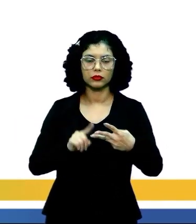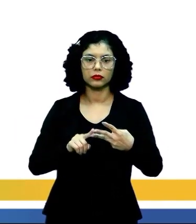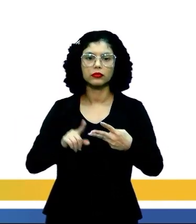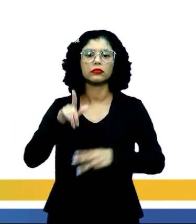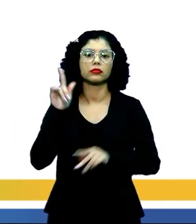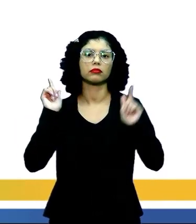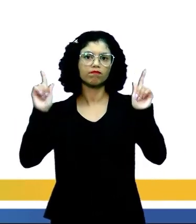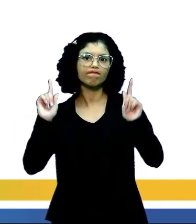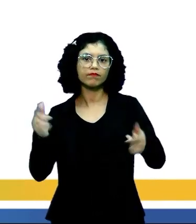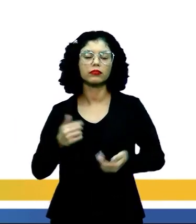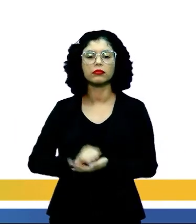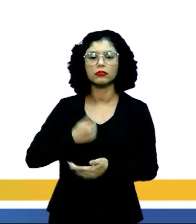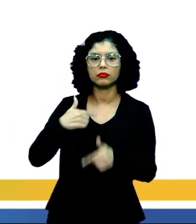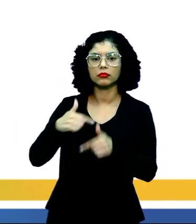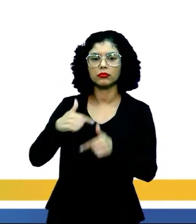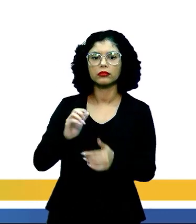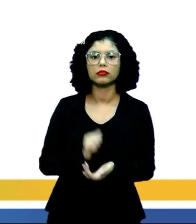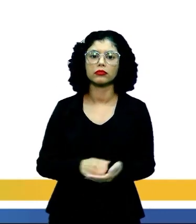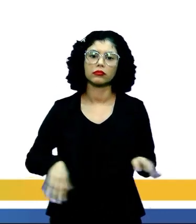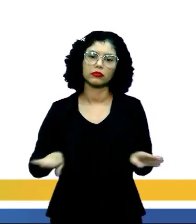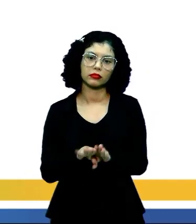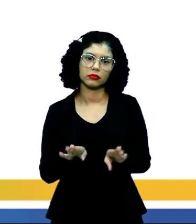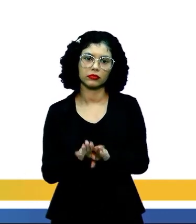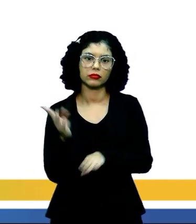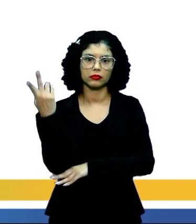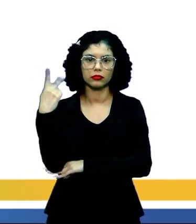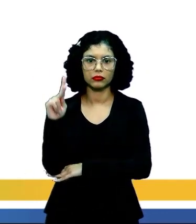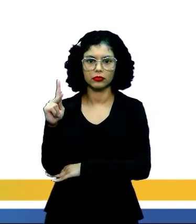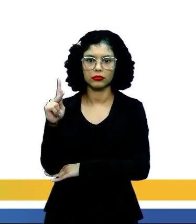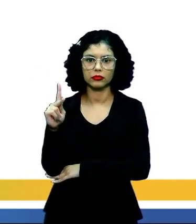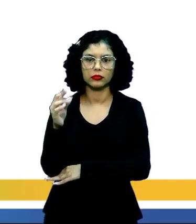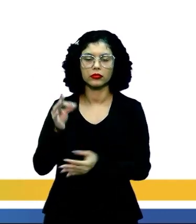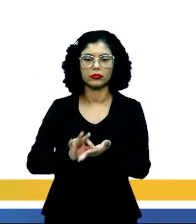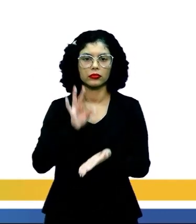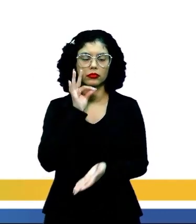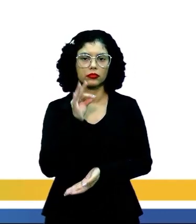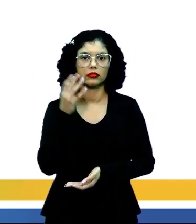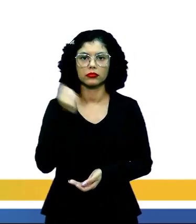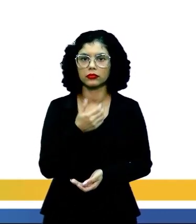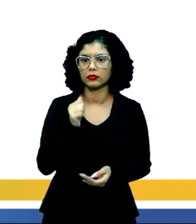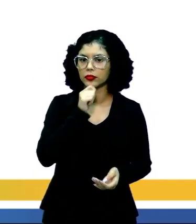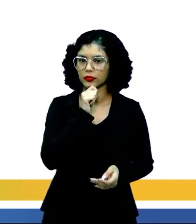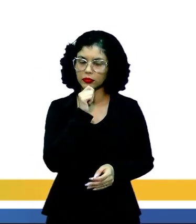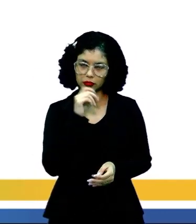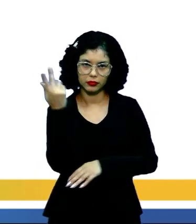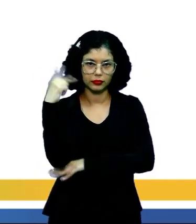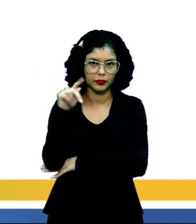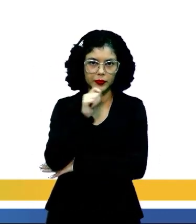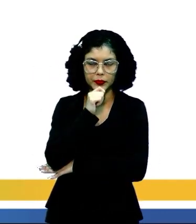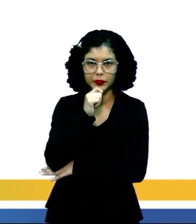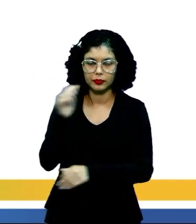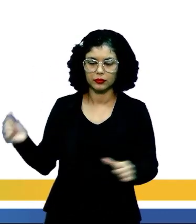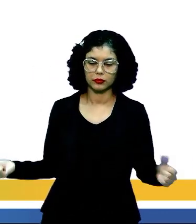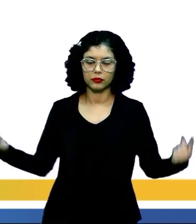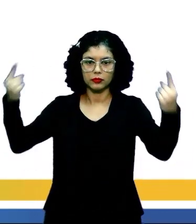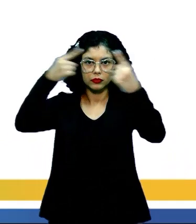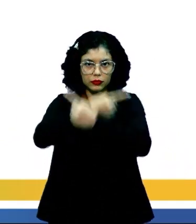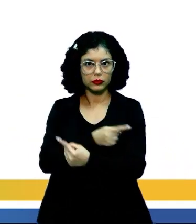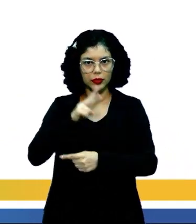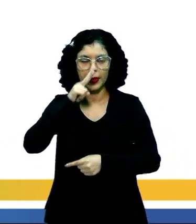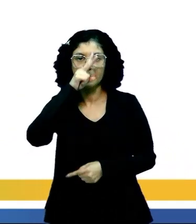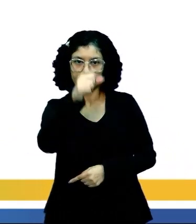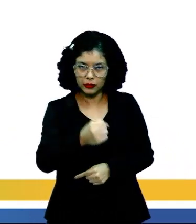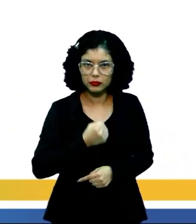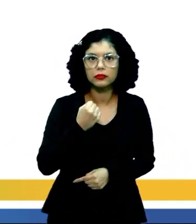operários, e o que seria o chamado aí período da República do Café com Leite, que é um período em que há uma troca ali de